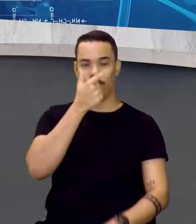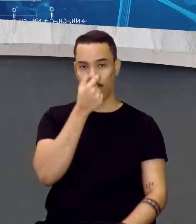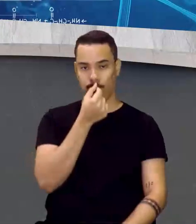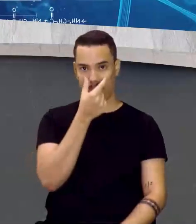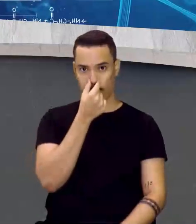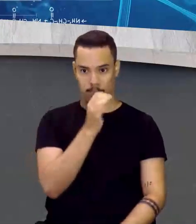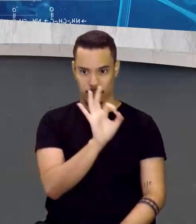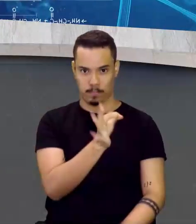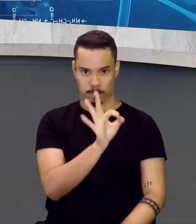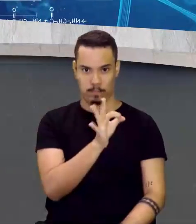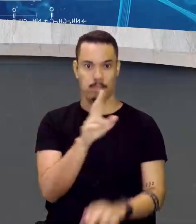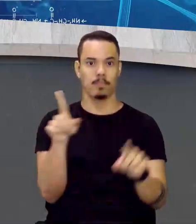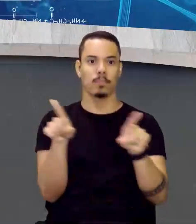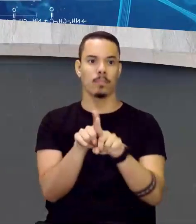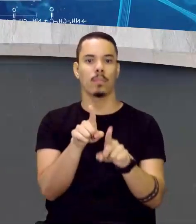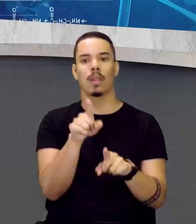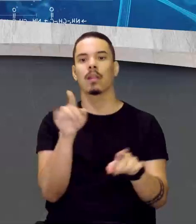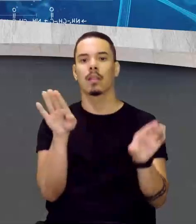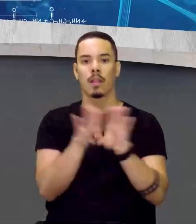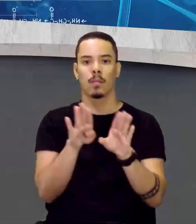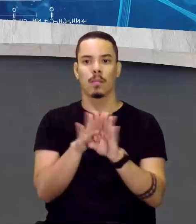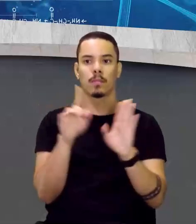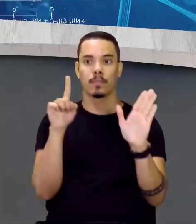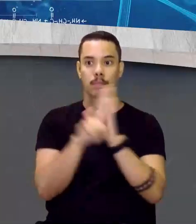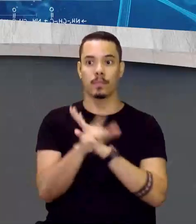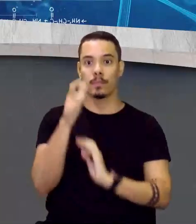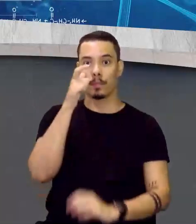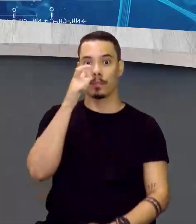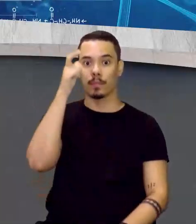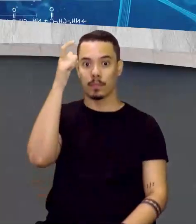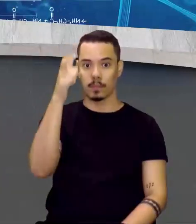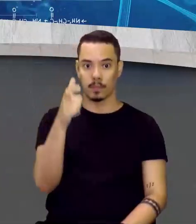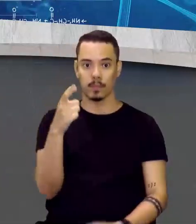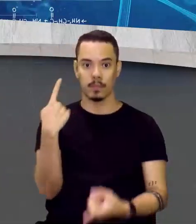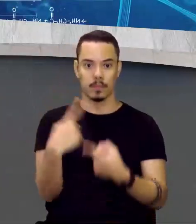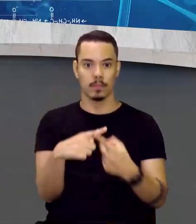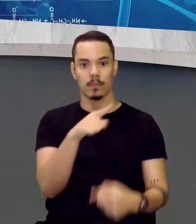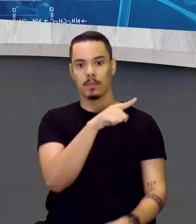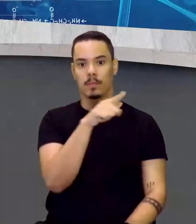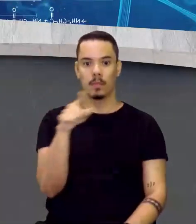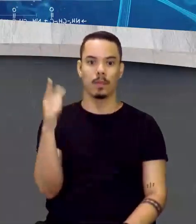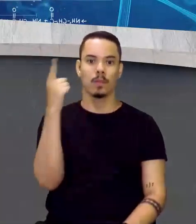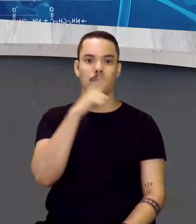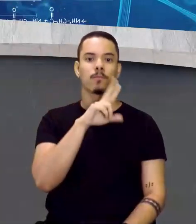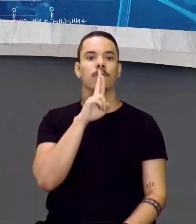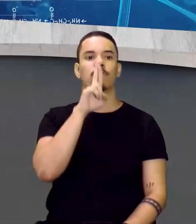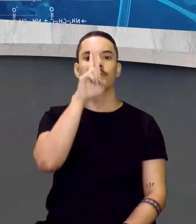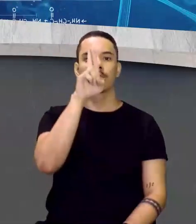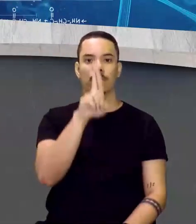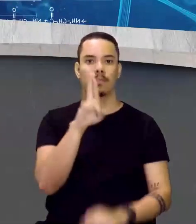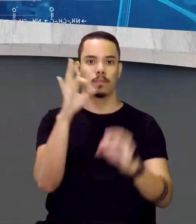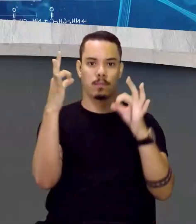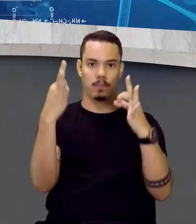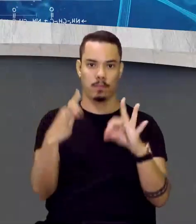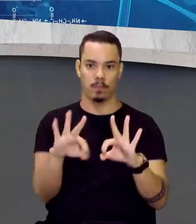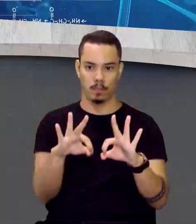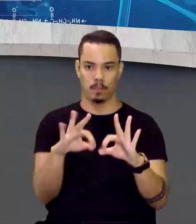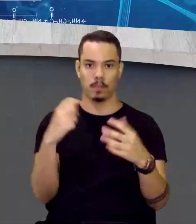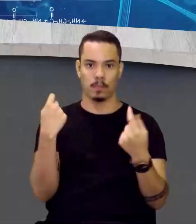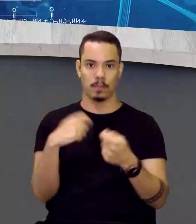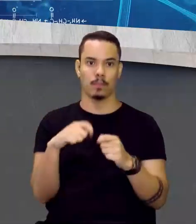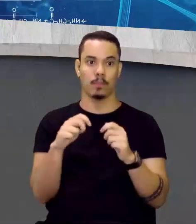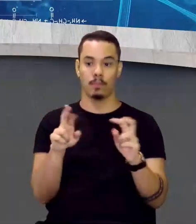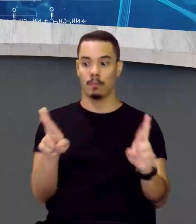Isso mesmo, e essa questão é bem interessante, porque para ele chegar no resultado correto, ele tinha que